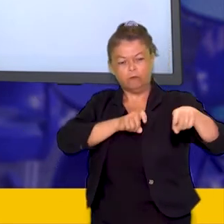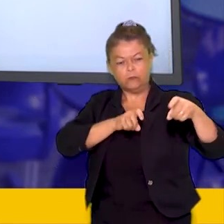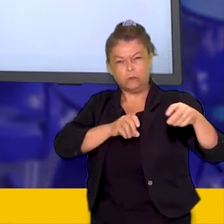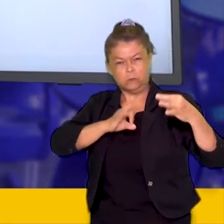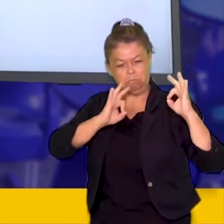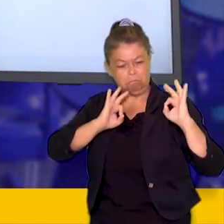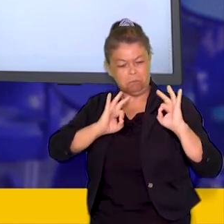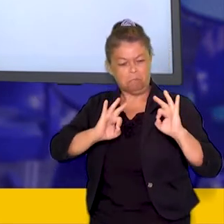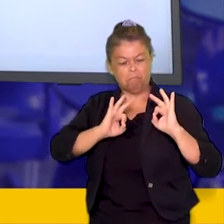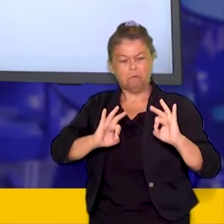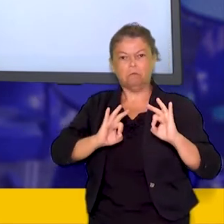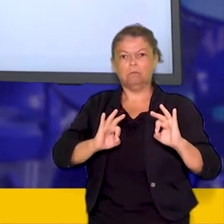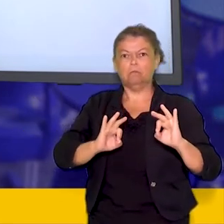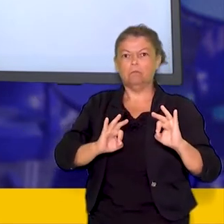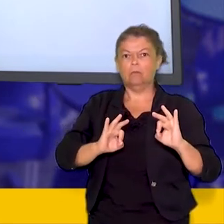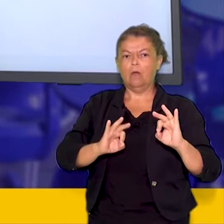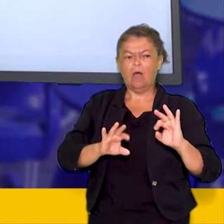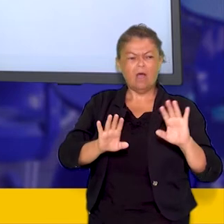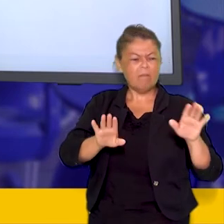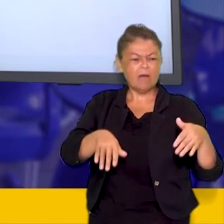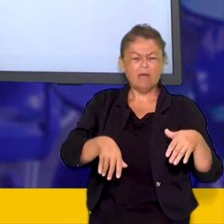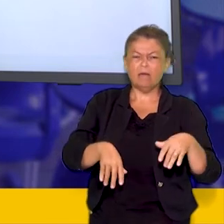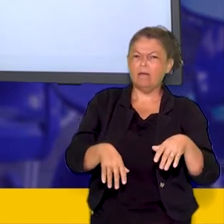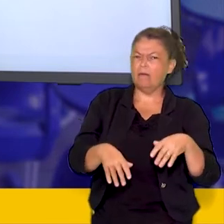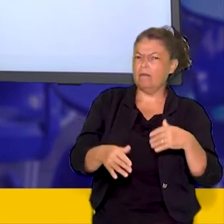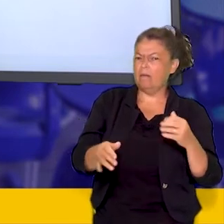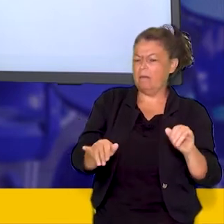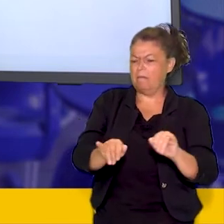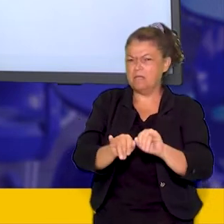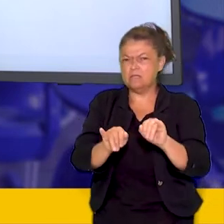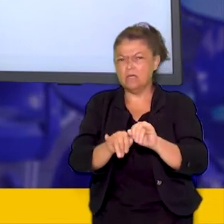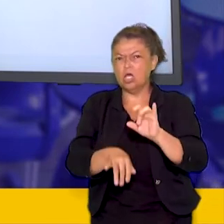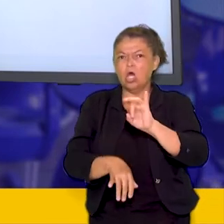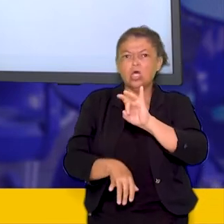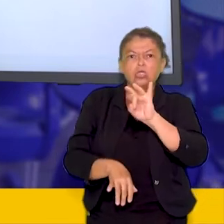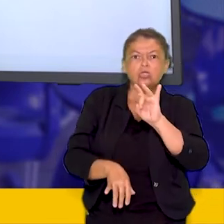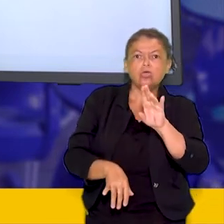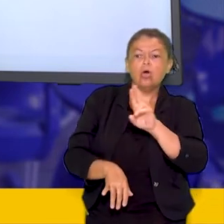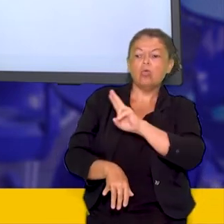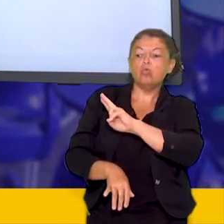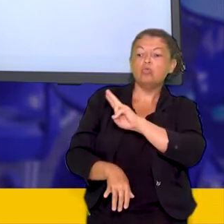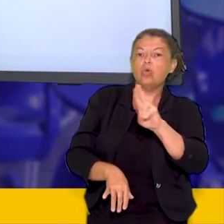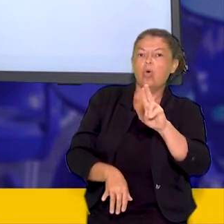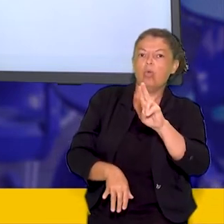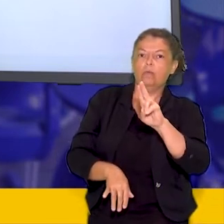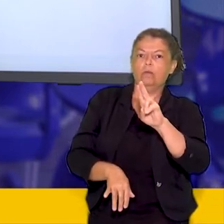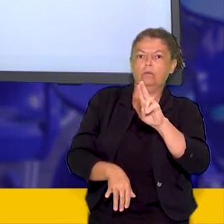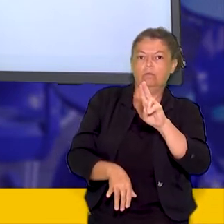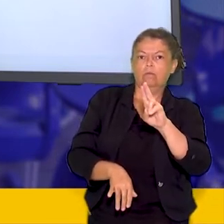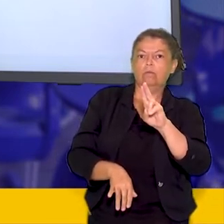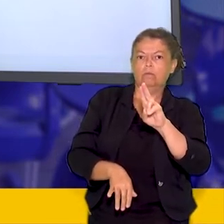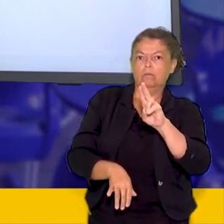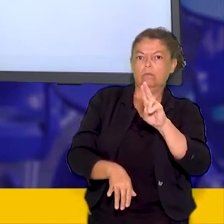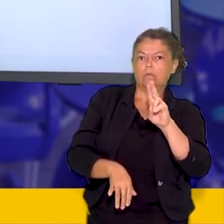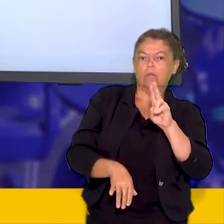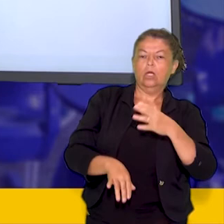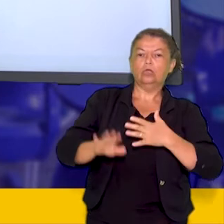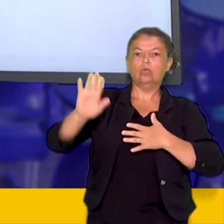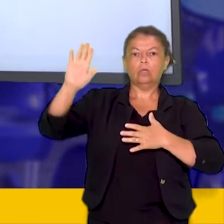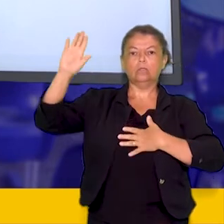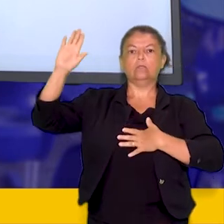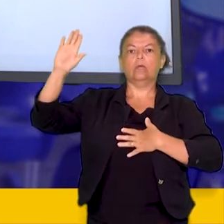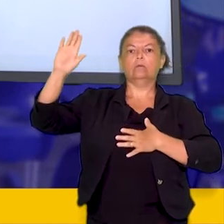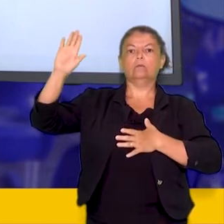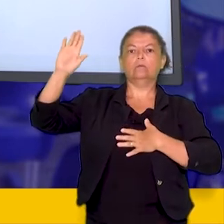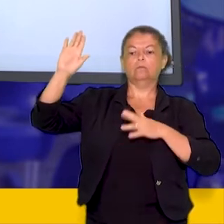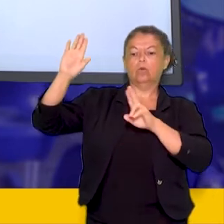do candidato. Não havia, assim, uma democracia efetiva, mas apenas